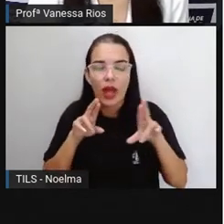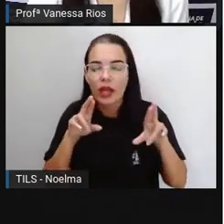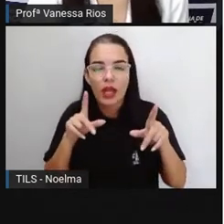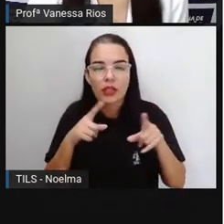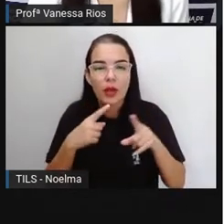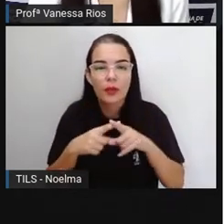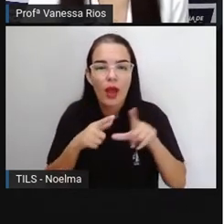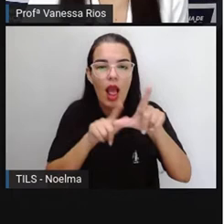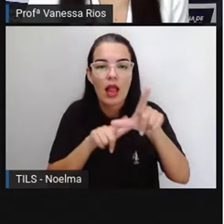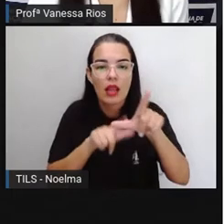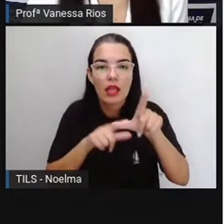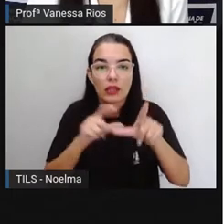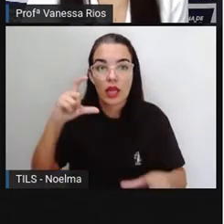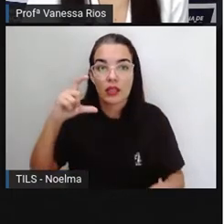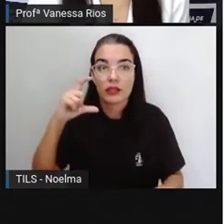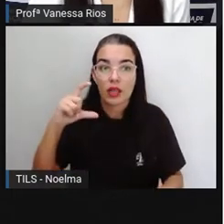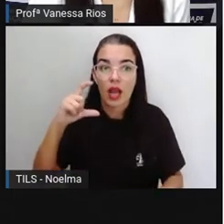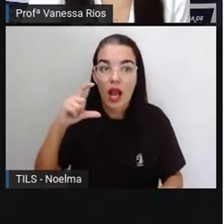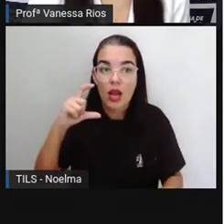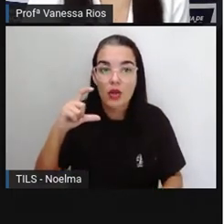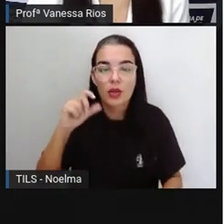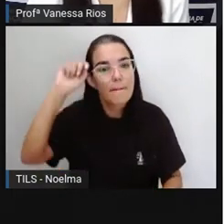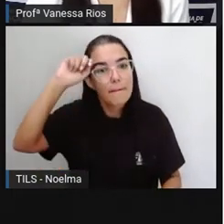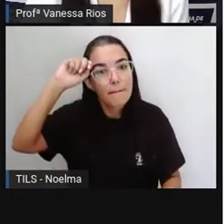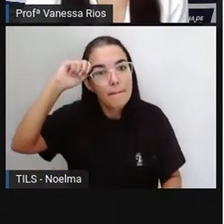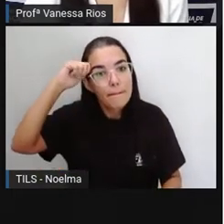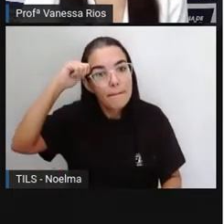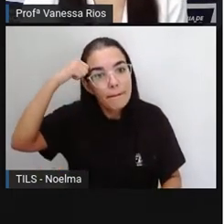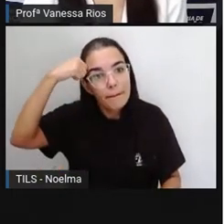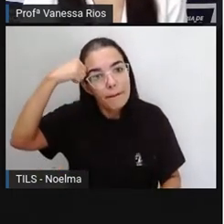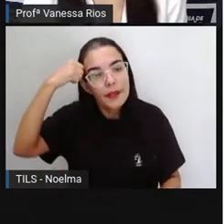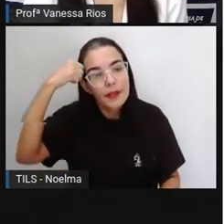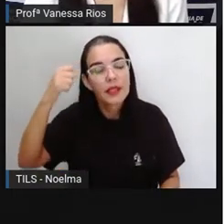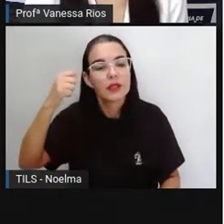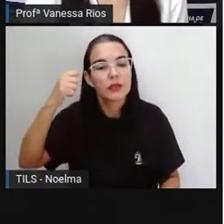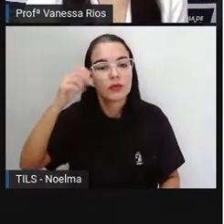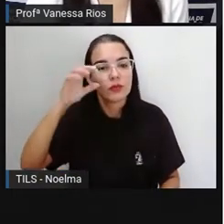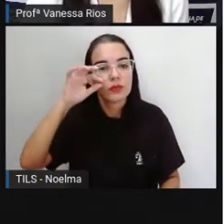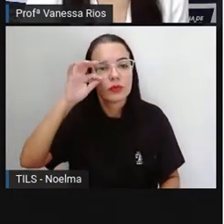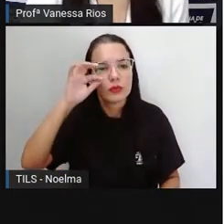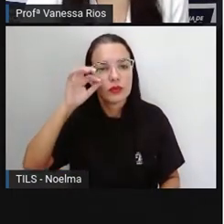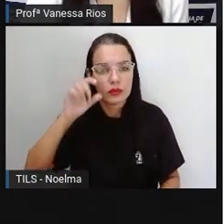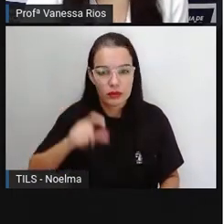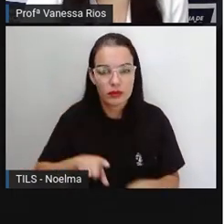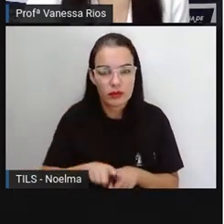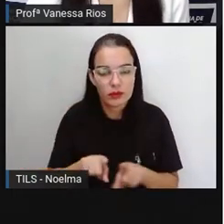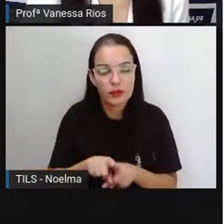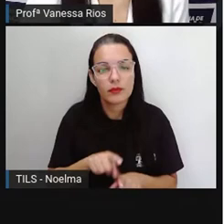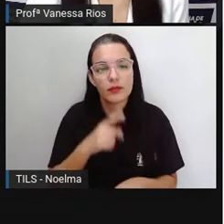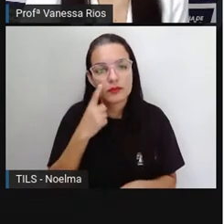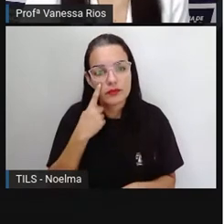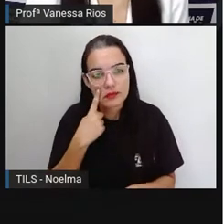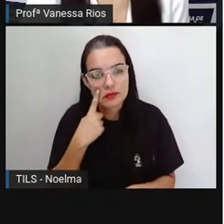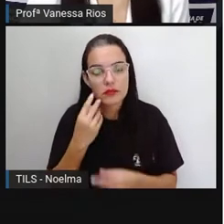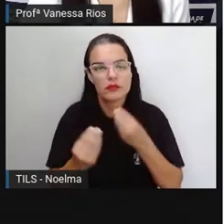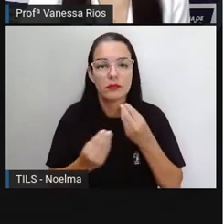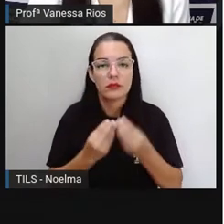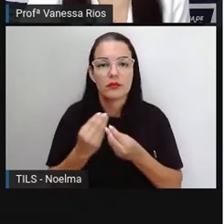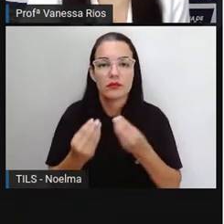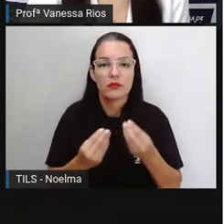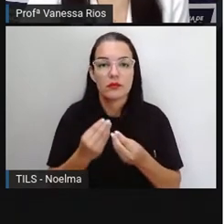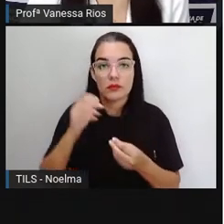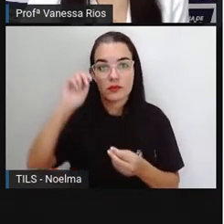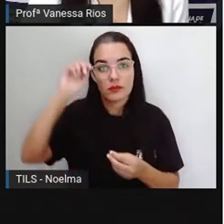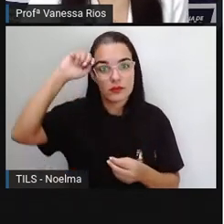restante do texto. Então é interessante a gente observar que as letras aparecem aqui num tamanho maior e também aparecem